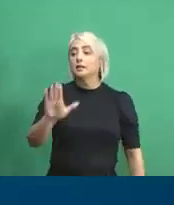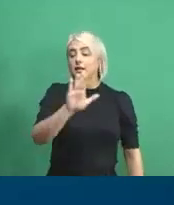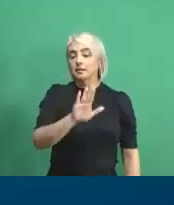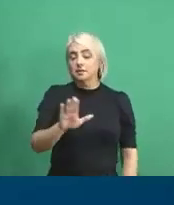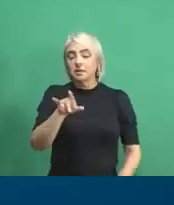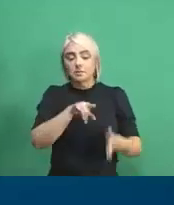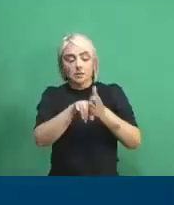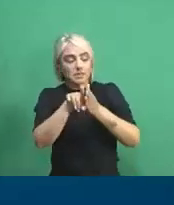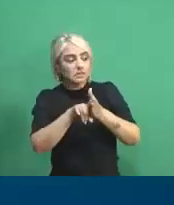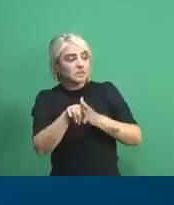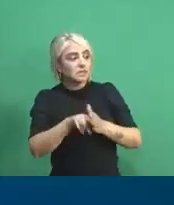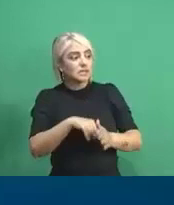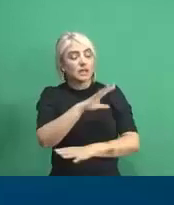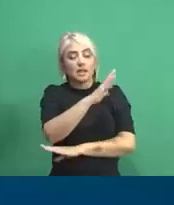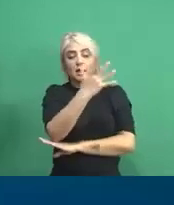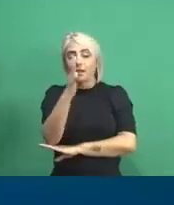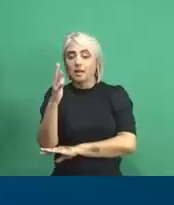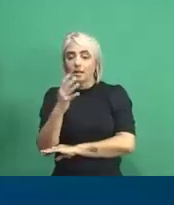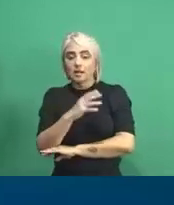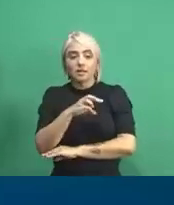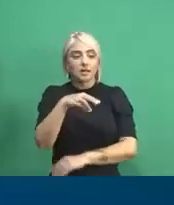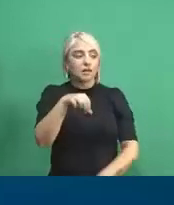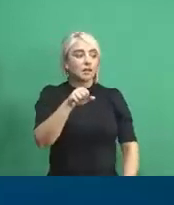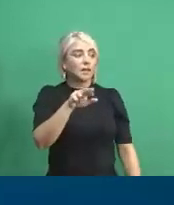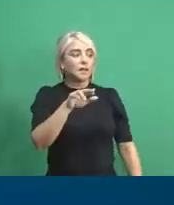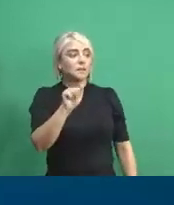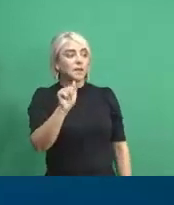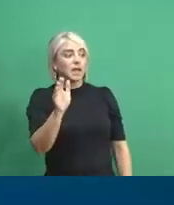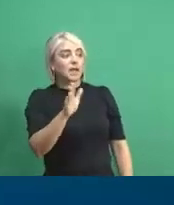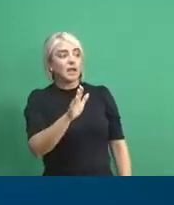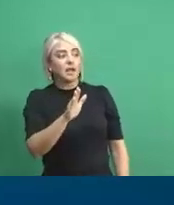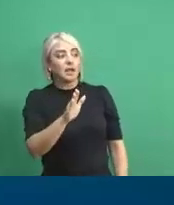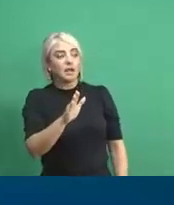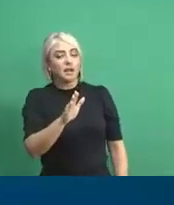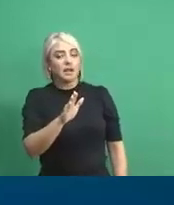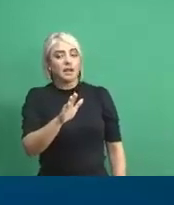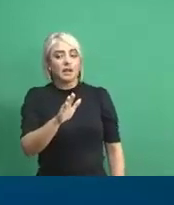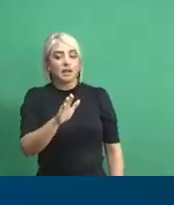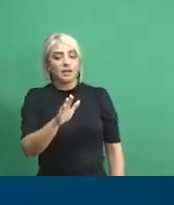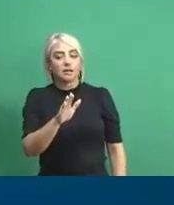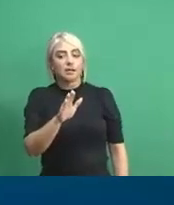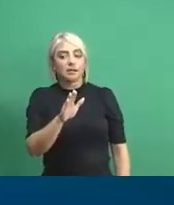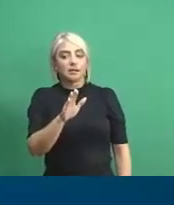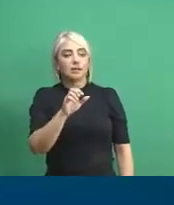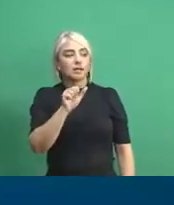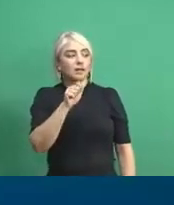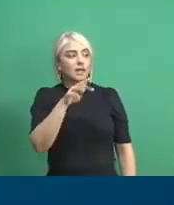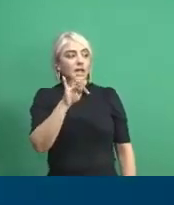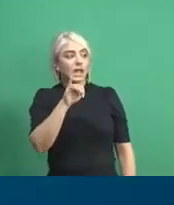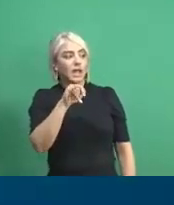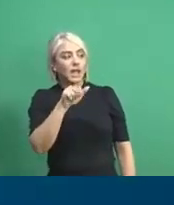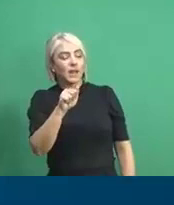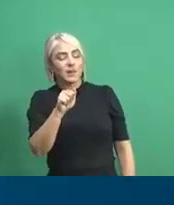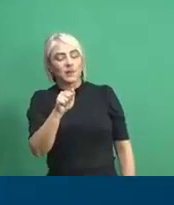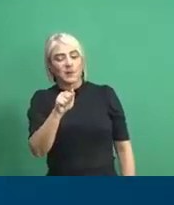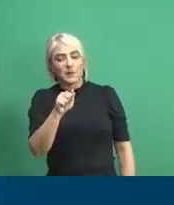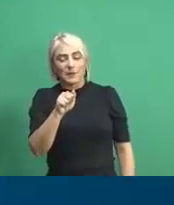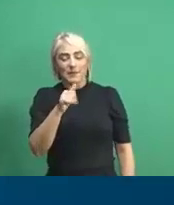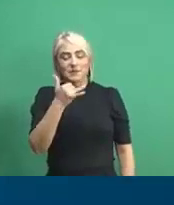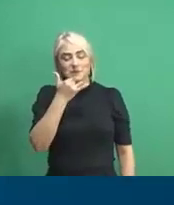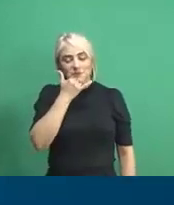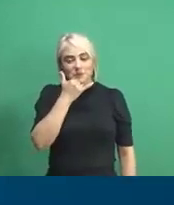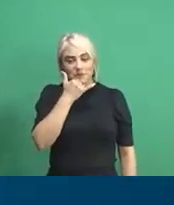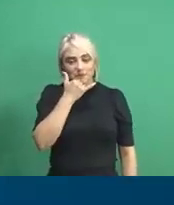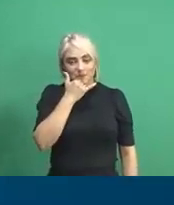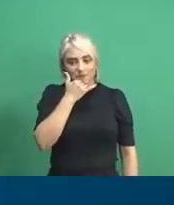Amazônia, Maria Antônia, e Antônia Maria, desculpa, Antônia Maria